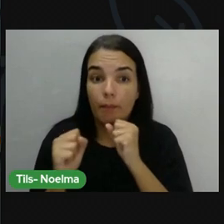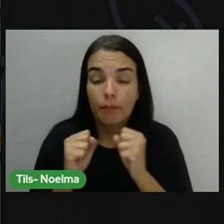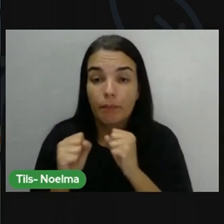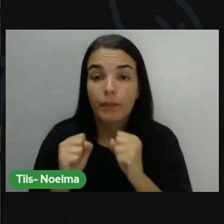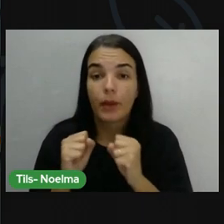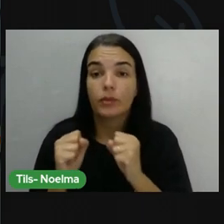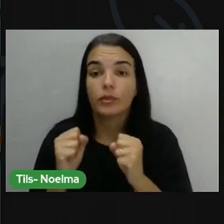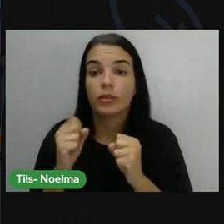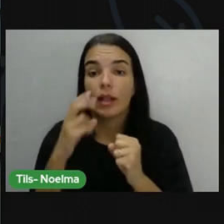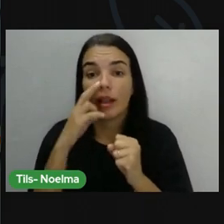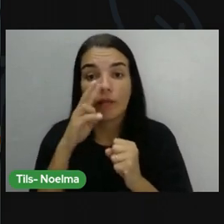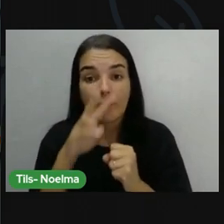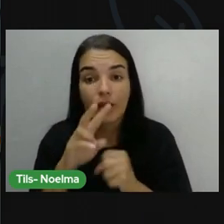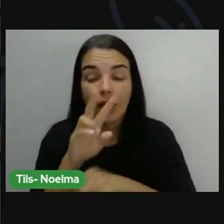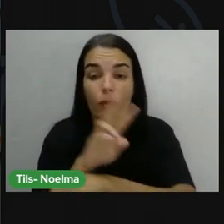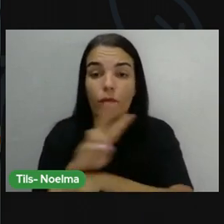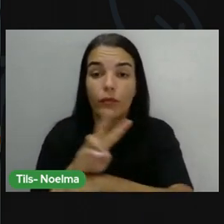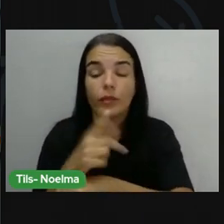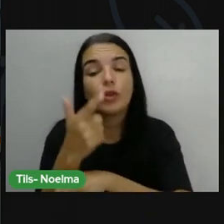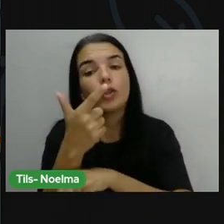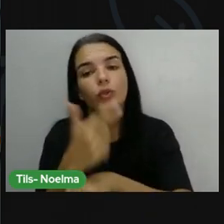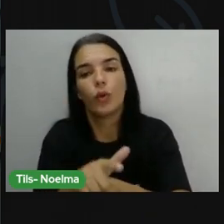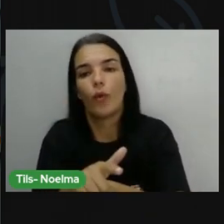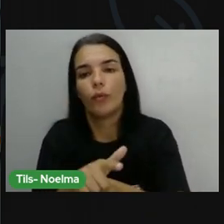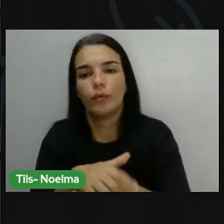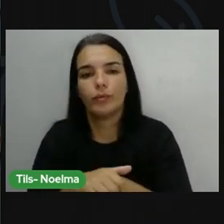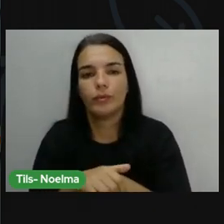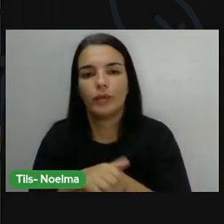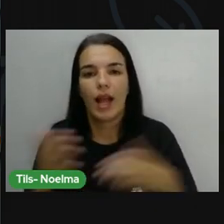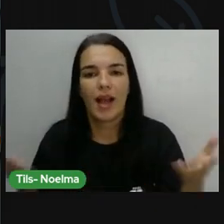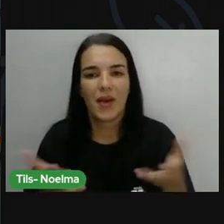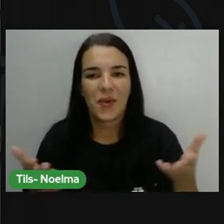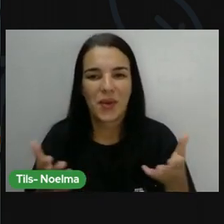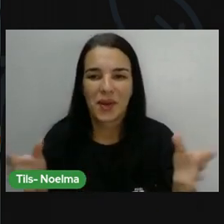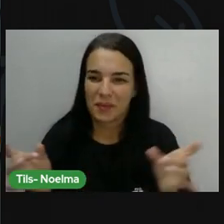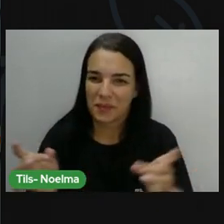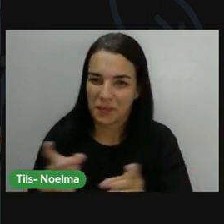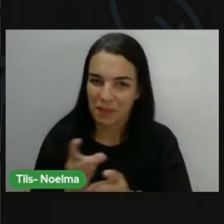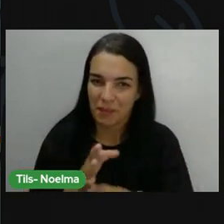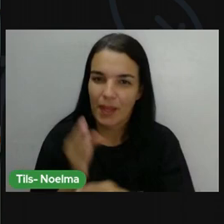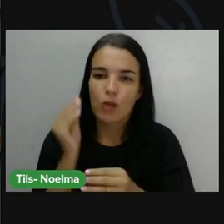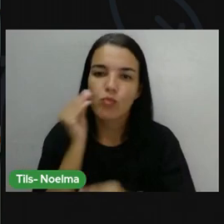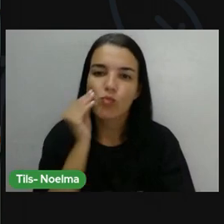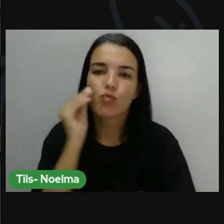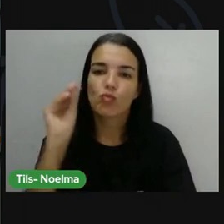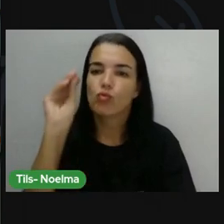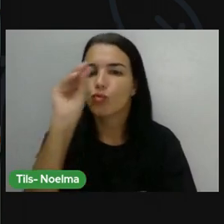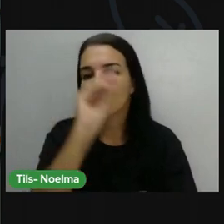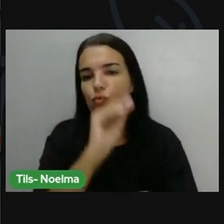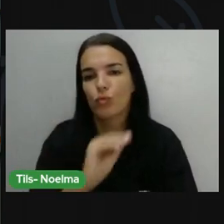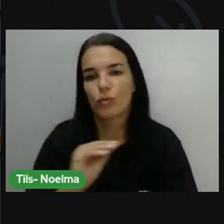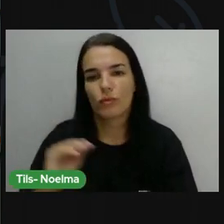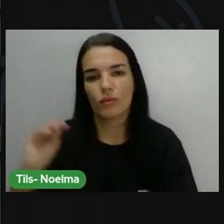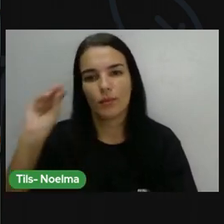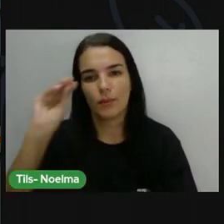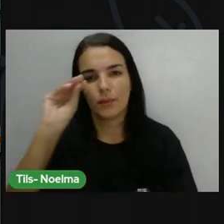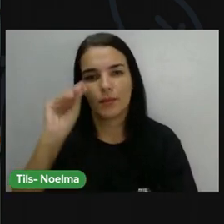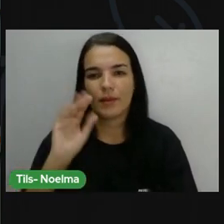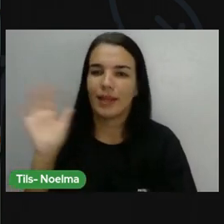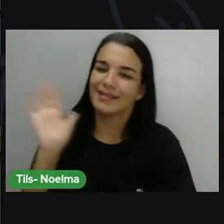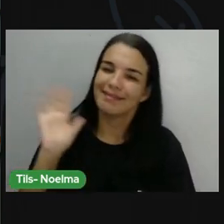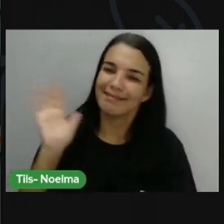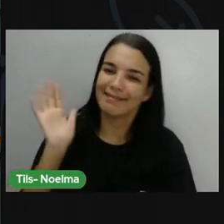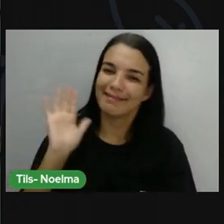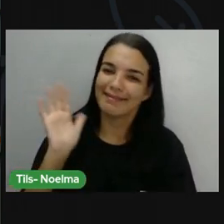aprendam o máximo possível. Certo? A Pro vai ficando por aqui. Um beijinho no coração de cada um de vocês.